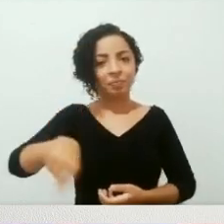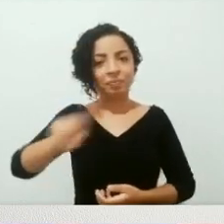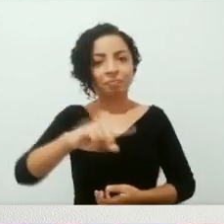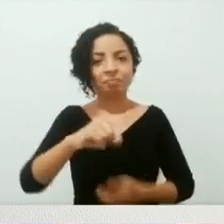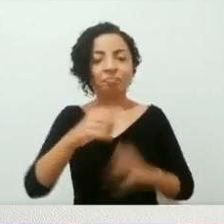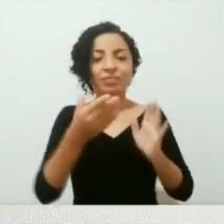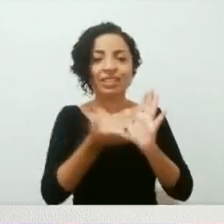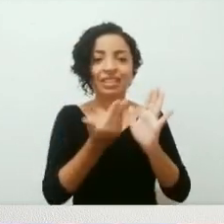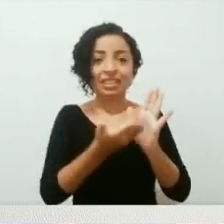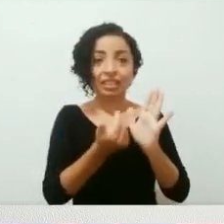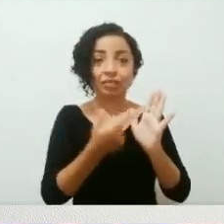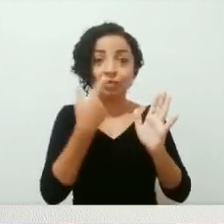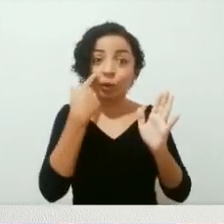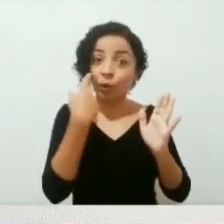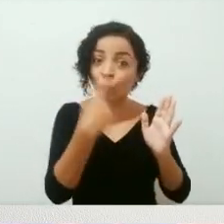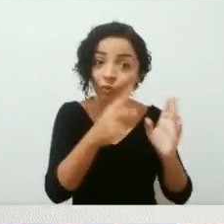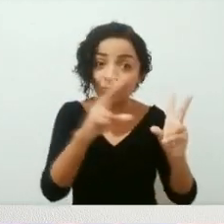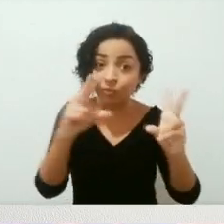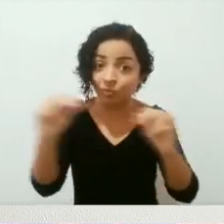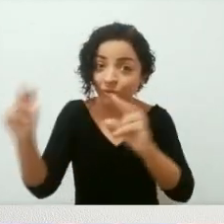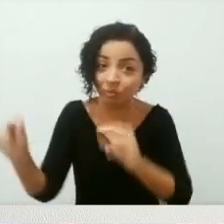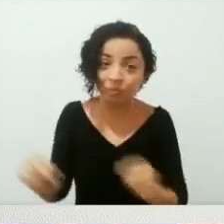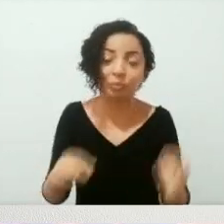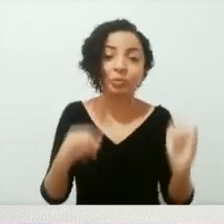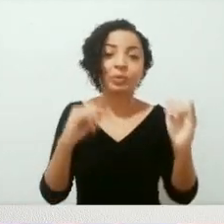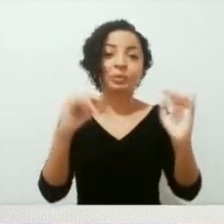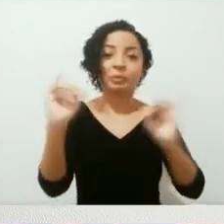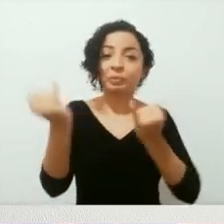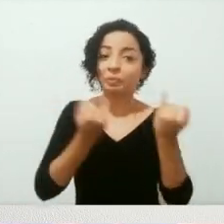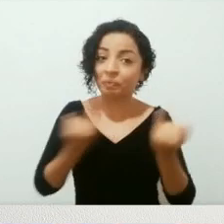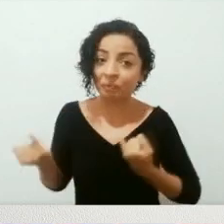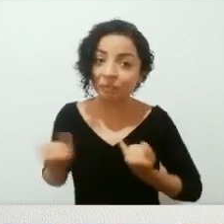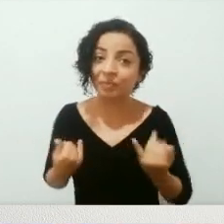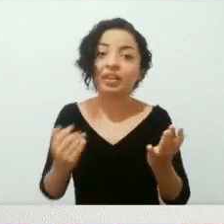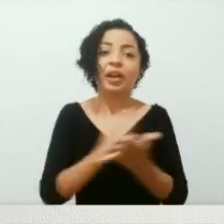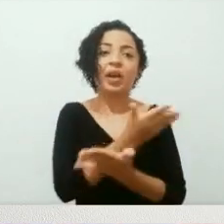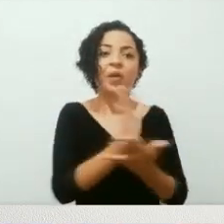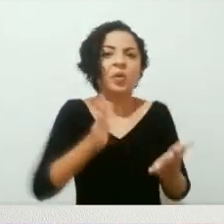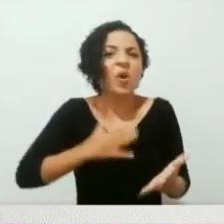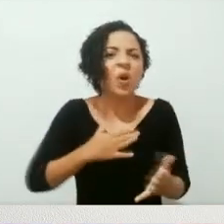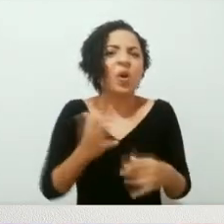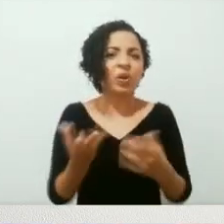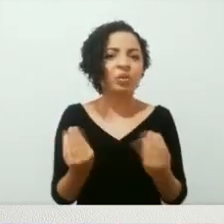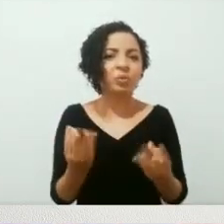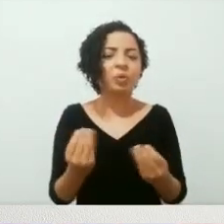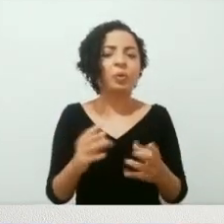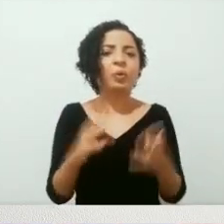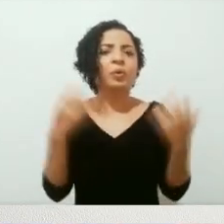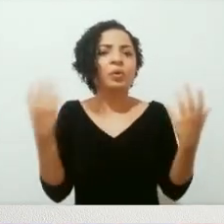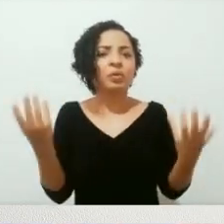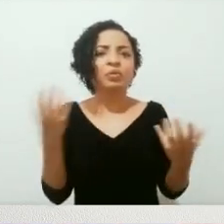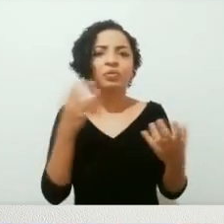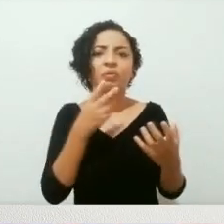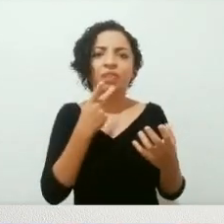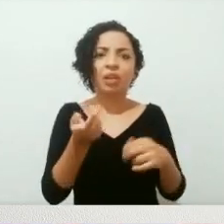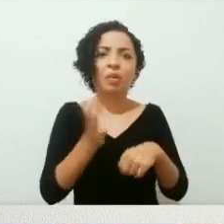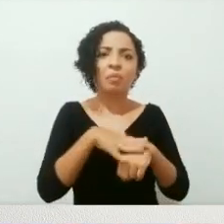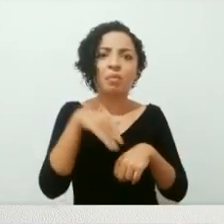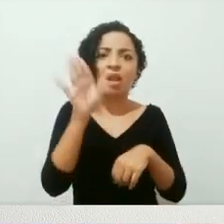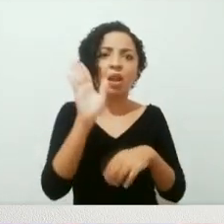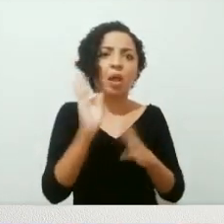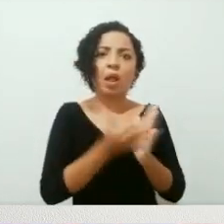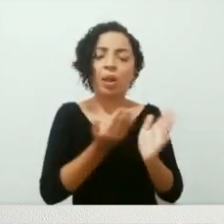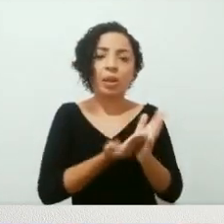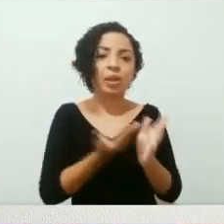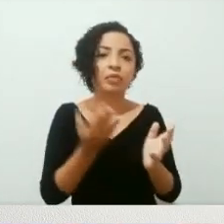vocês acharam da Rua Mango. Eu vi muitas leituras empolgadas com esse livro, que gostaram mesmo. Teve muita gente dizendo que foi um dos melhores